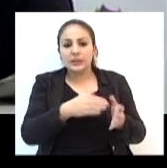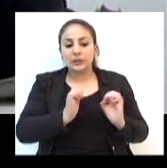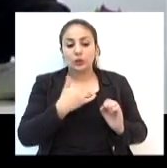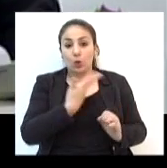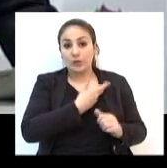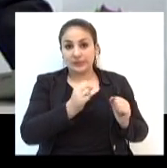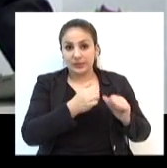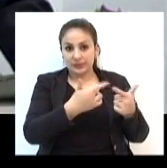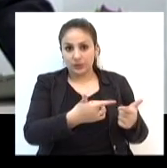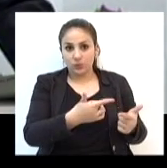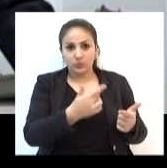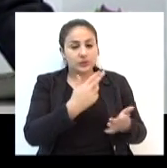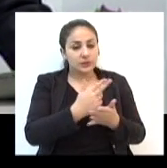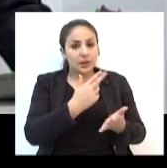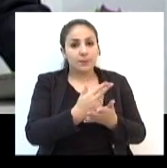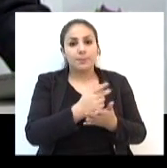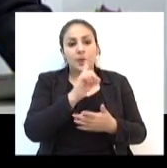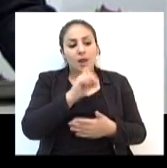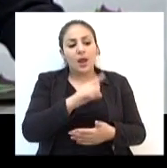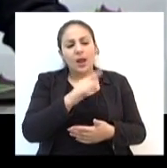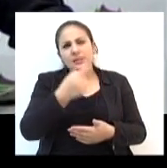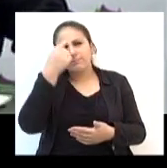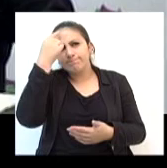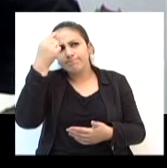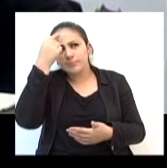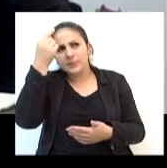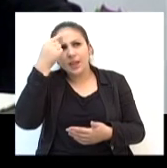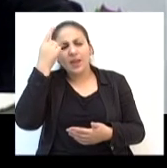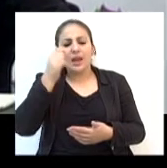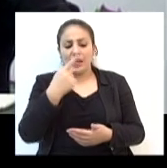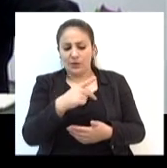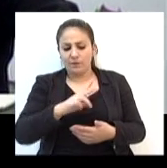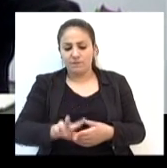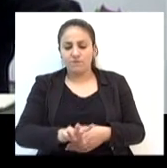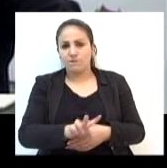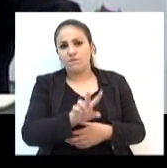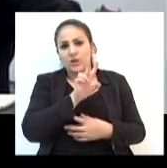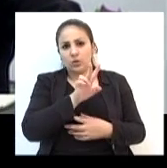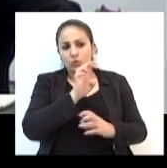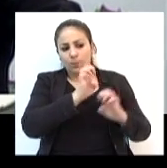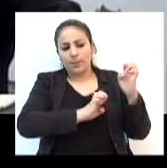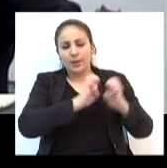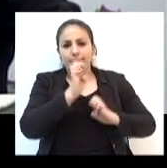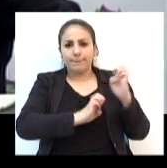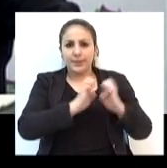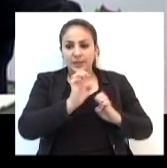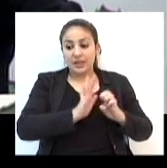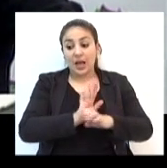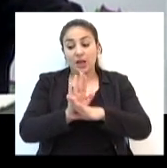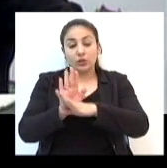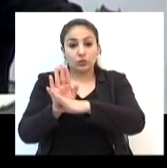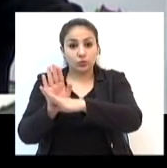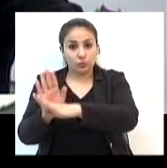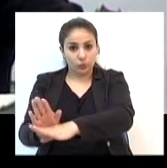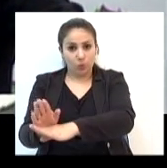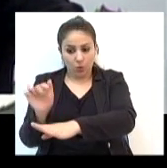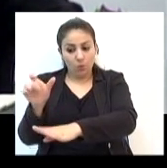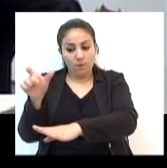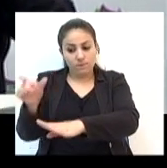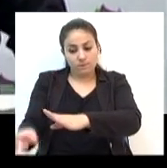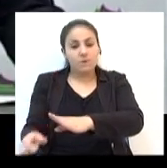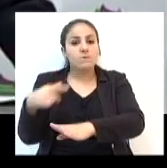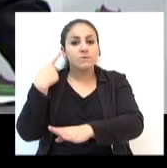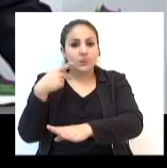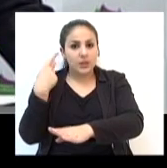Ou seja, cai totalmente por terra essa ideia de que um valor de uma empresa que auxiliou um possível vereador